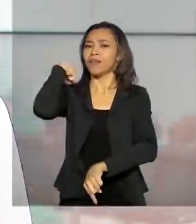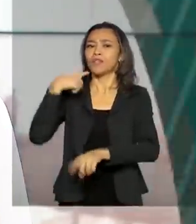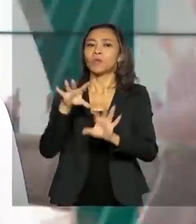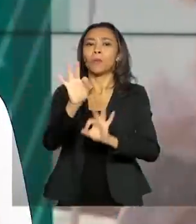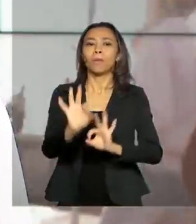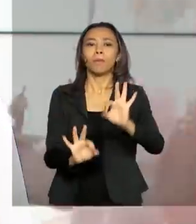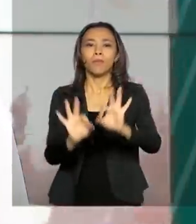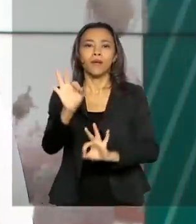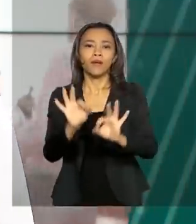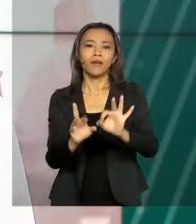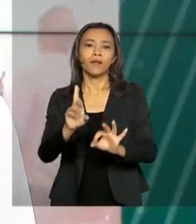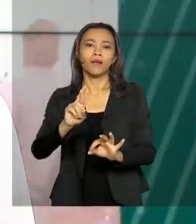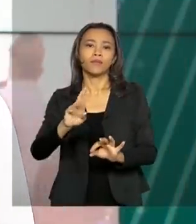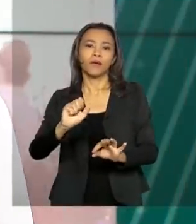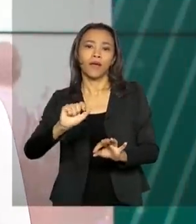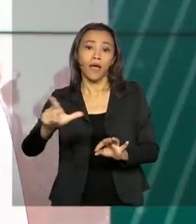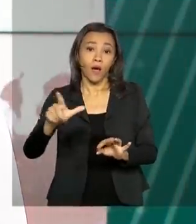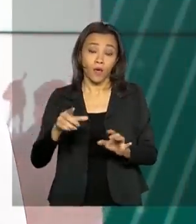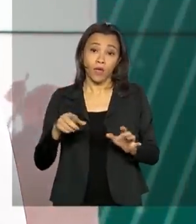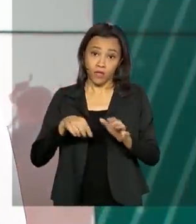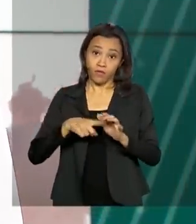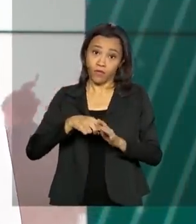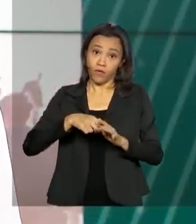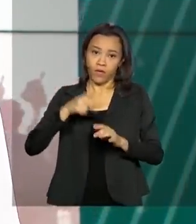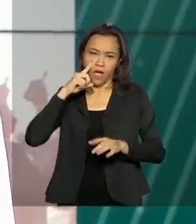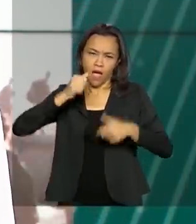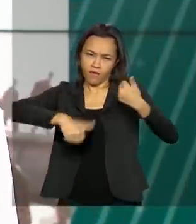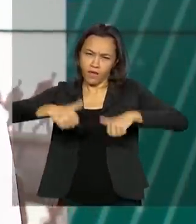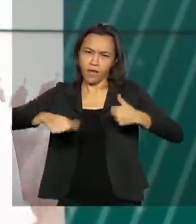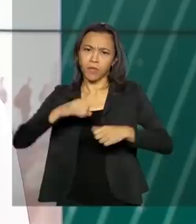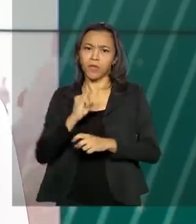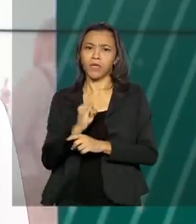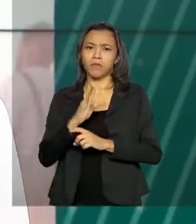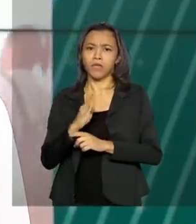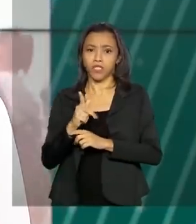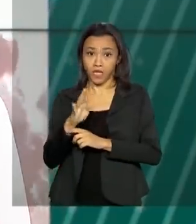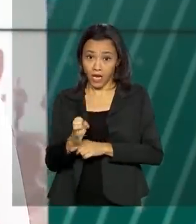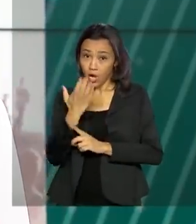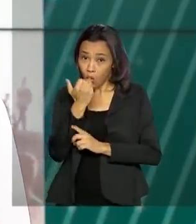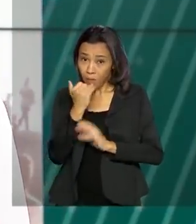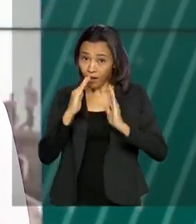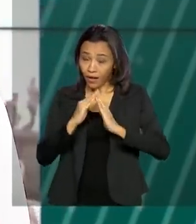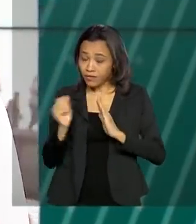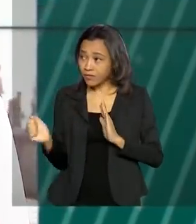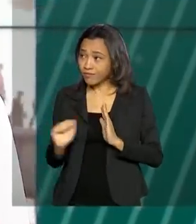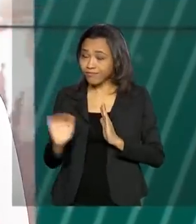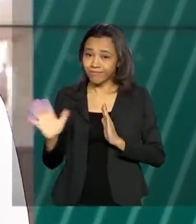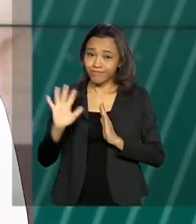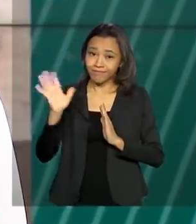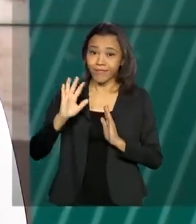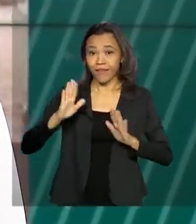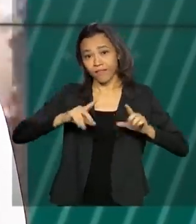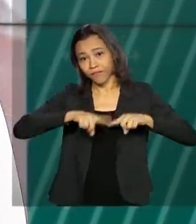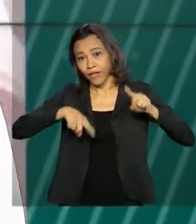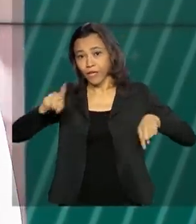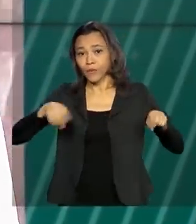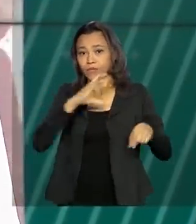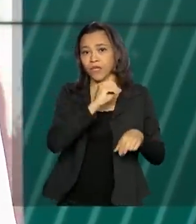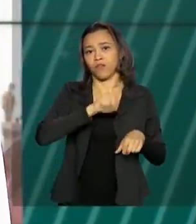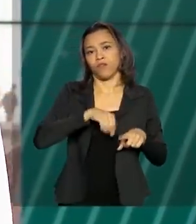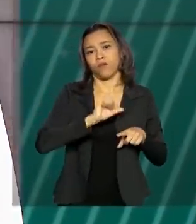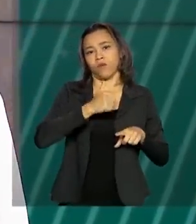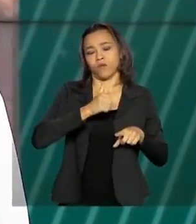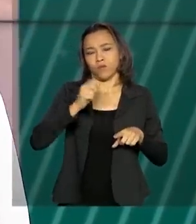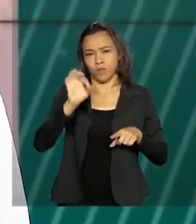O IPCA, medido pelo IBGE, também mostra que comer em casa ficou mais caro. Os preços variaram de 0,11%